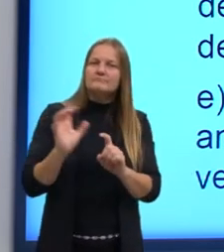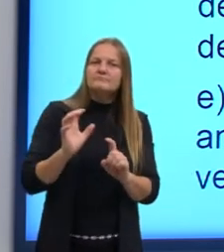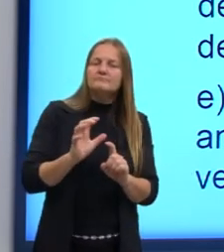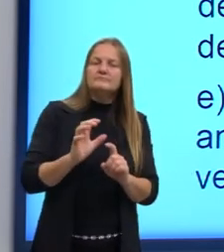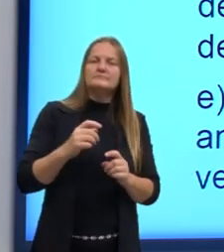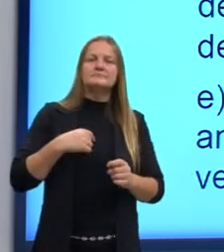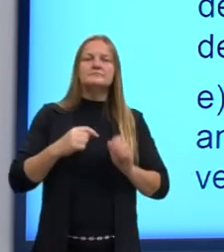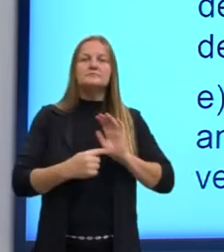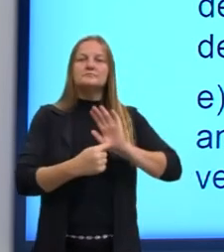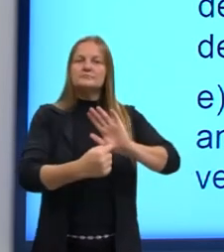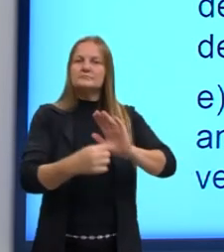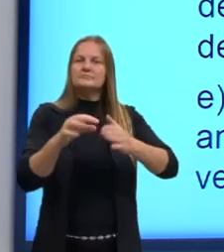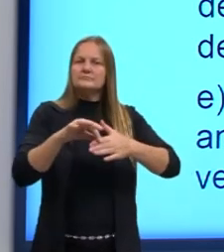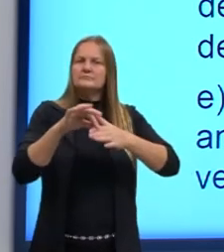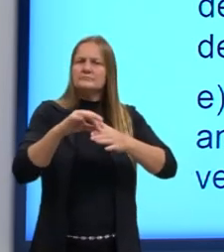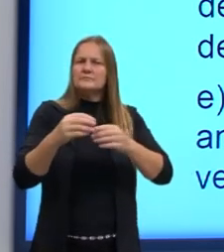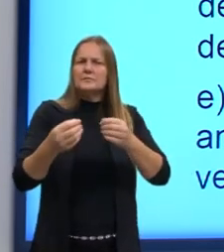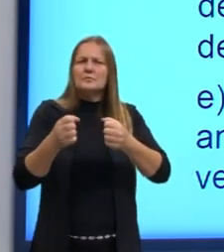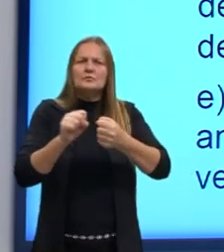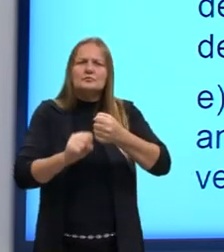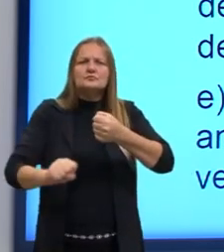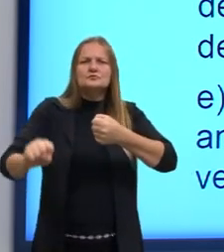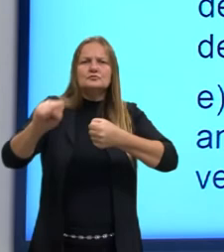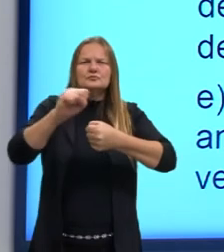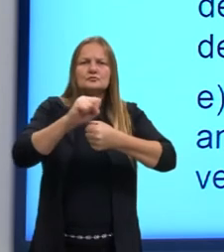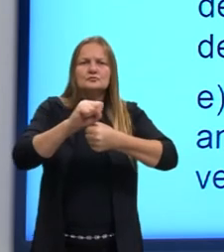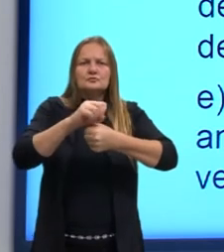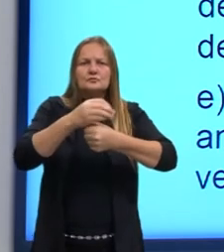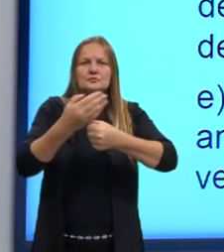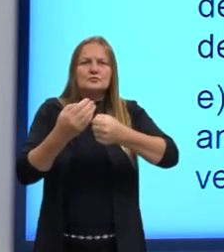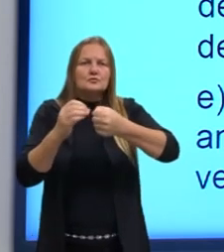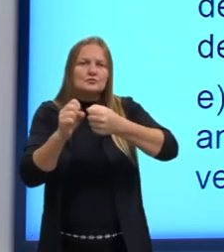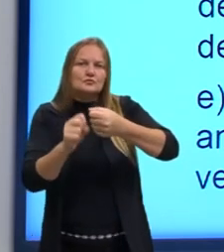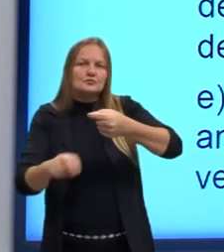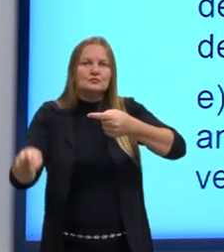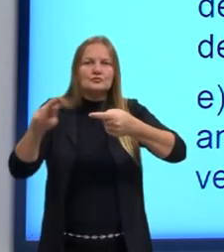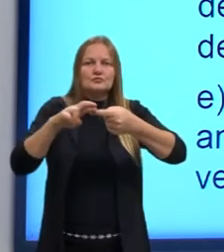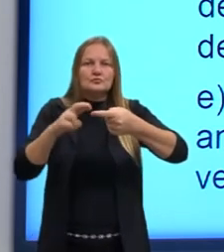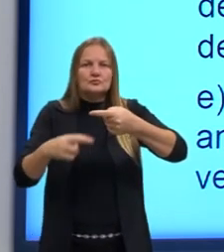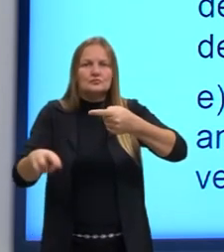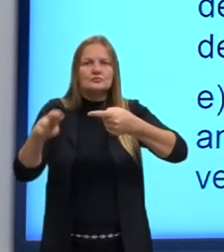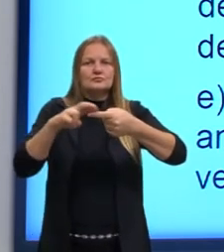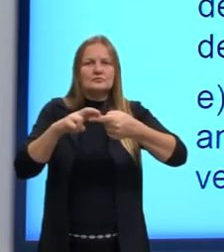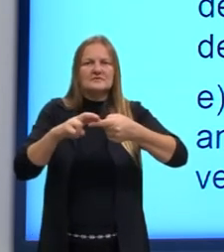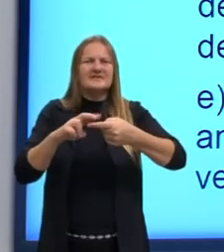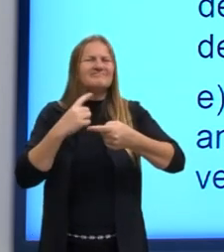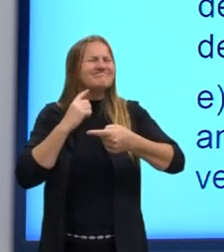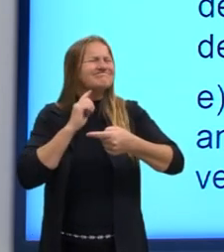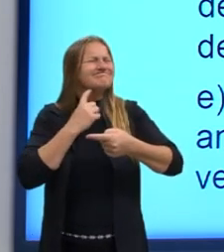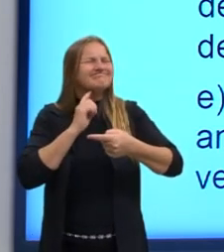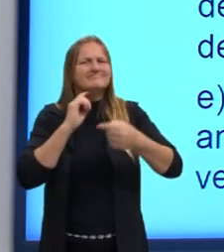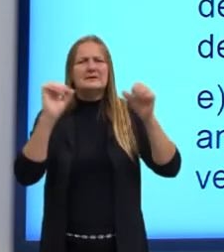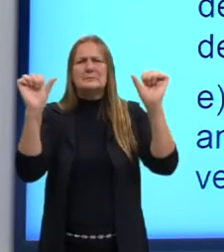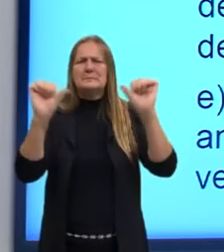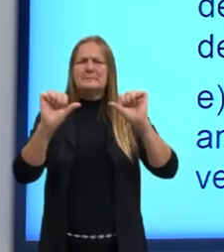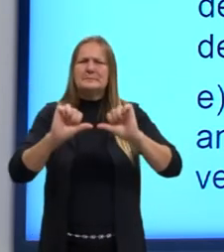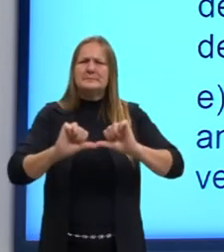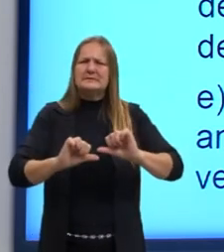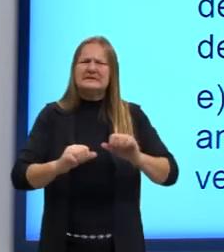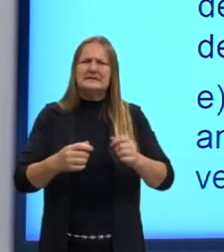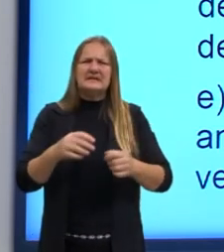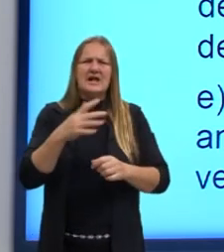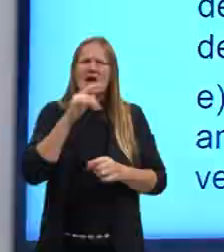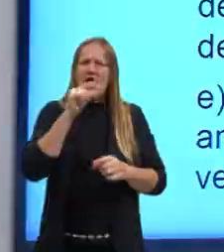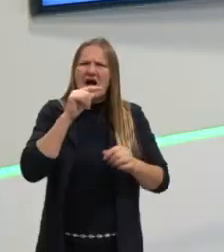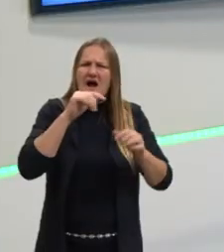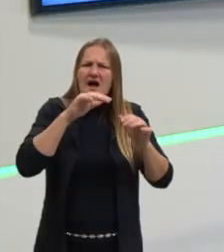evidenciar a sua sustentabilidade, mesmo em condições extremas de poluição. Gente, o ambiente